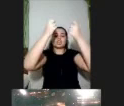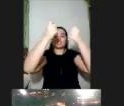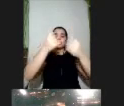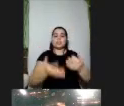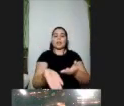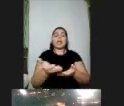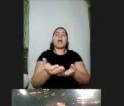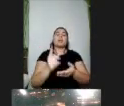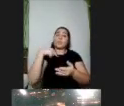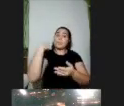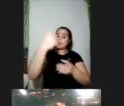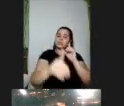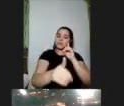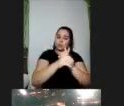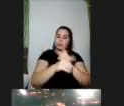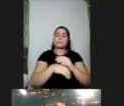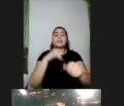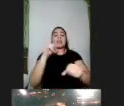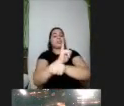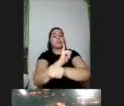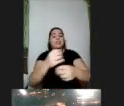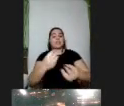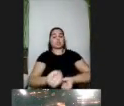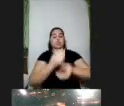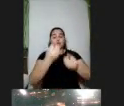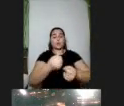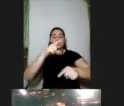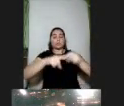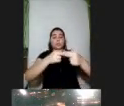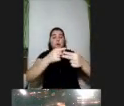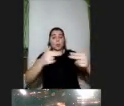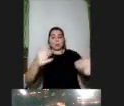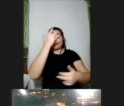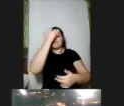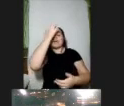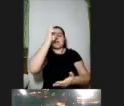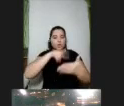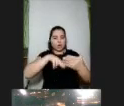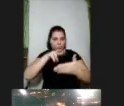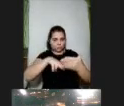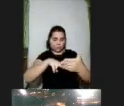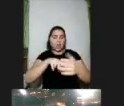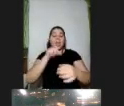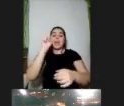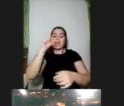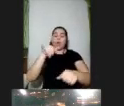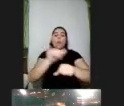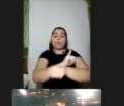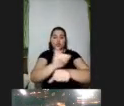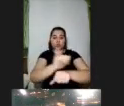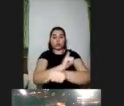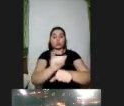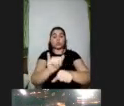leitura sobre as estratégias de produção de materiais em fácil leitura que é uma estratégia específica relacionada ao desenho universal para